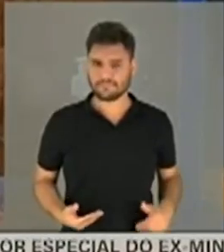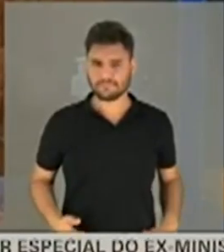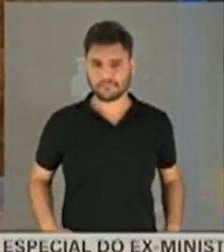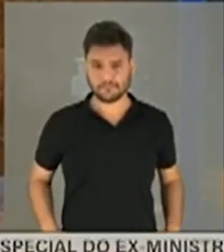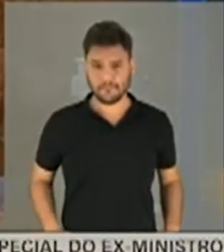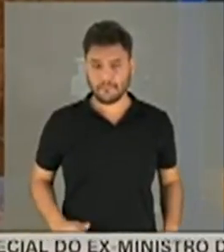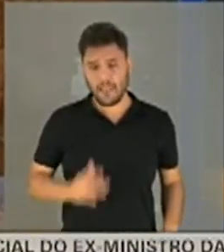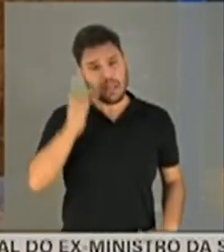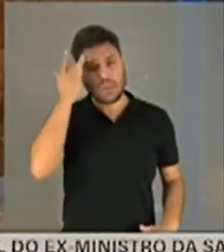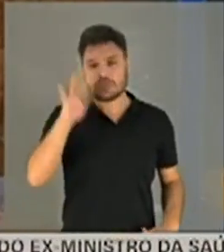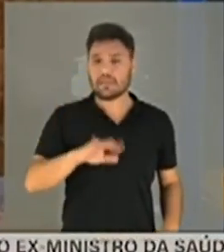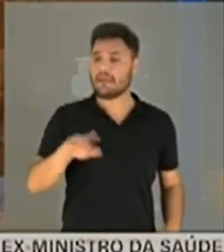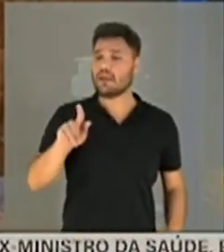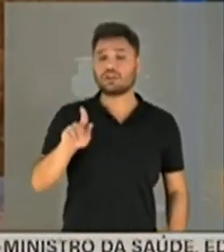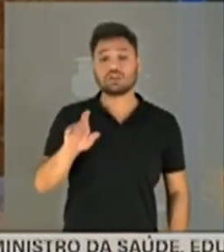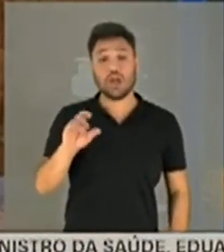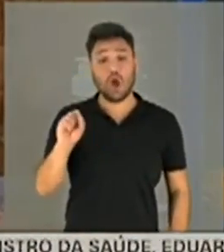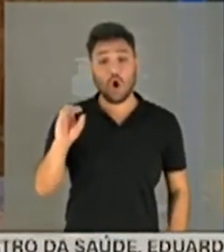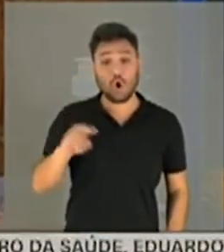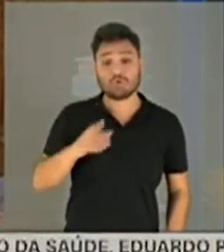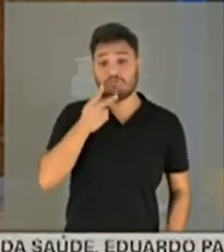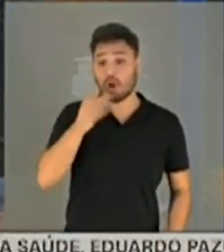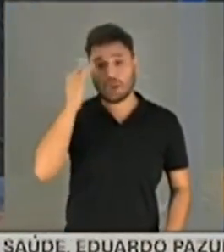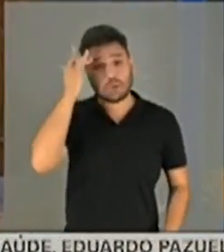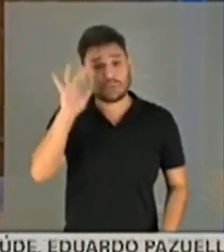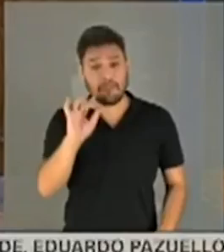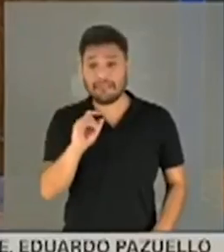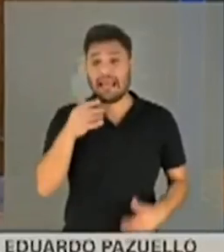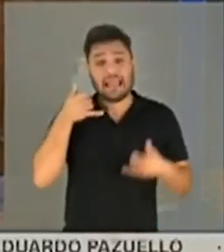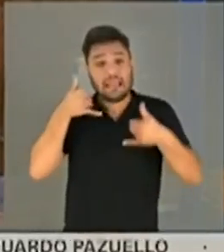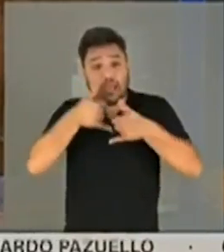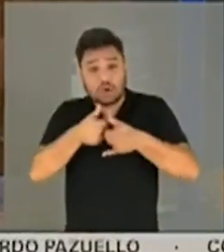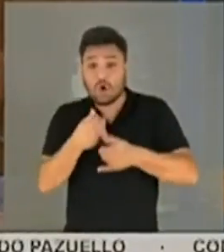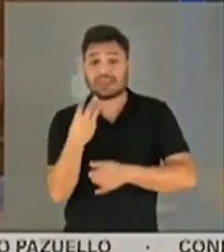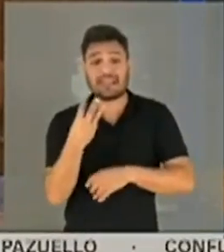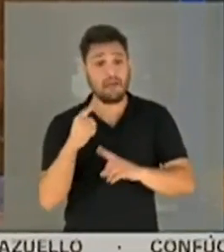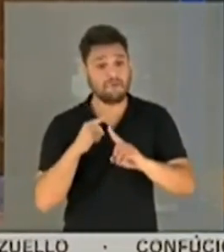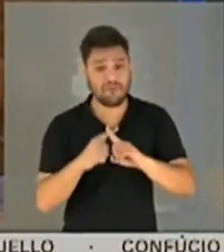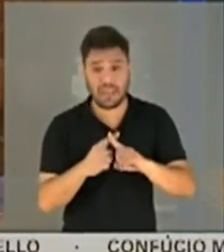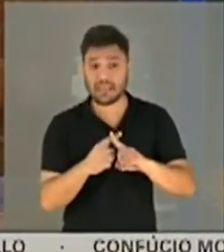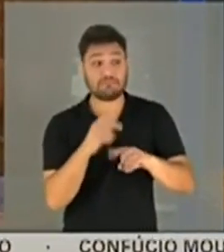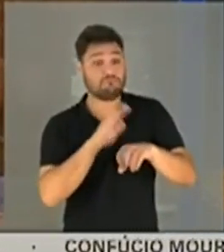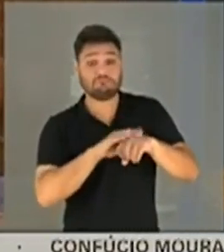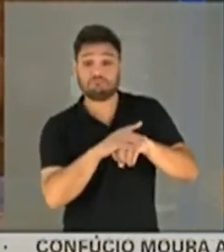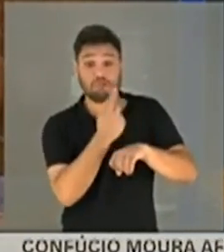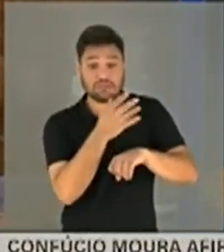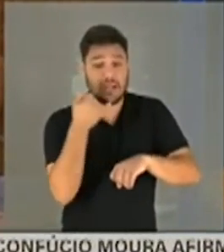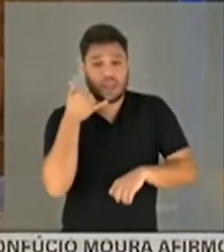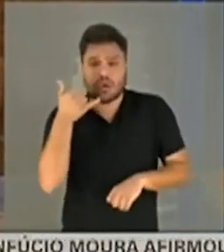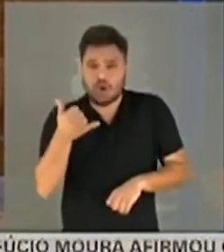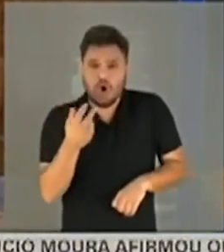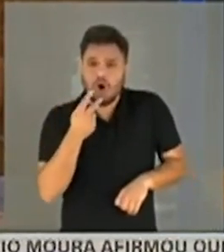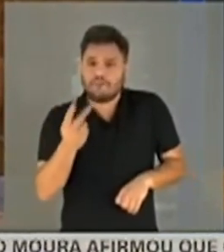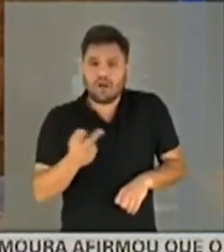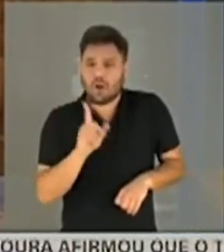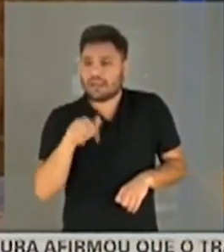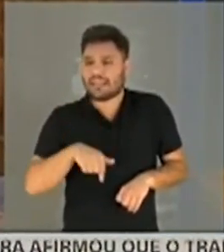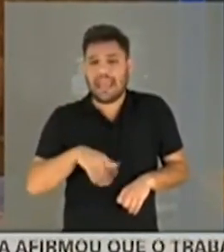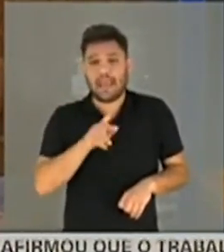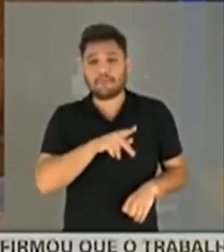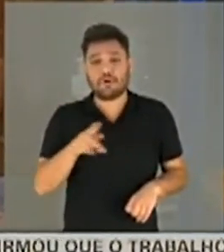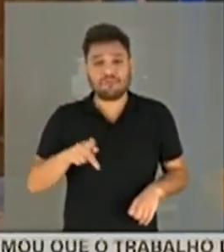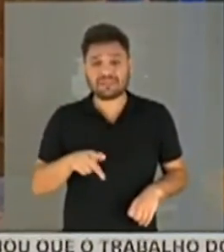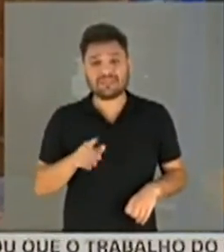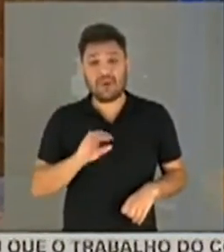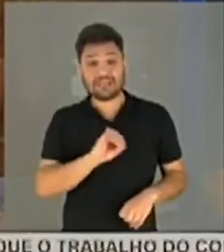Não sabia quem era o Gelson, nunca falou com o Gelson, três ligações, uma delas é sua iniciativa. Se coloca como, enfim, um instrutor de educação financeira